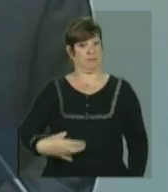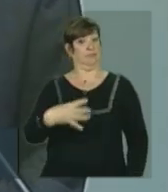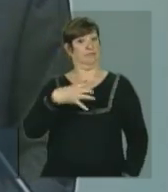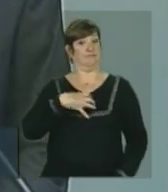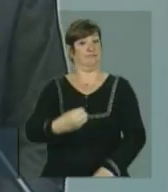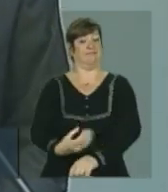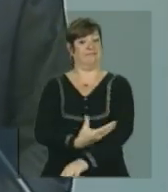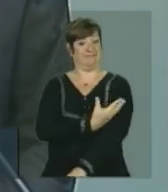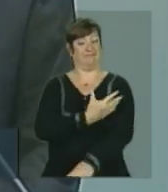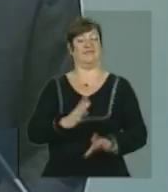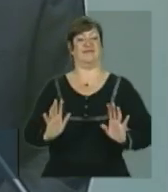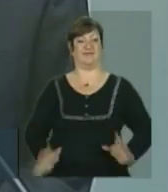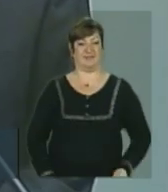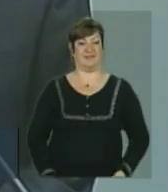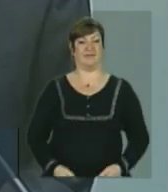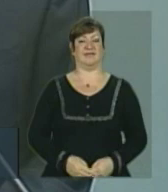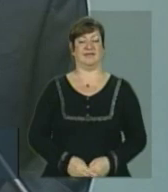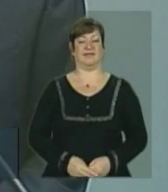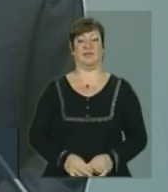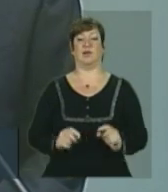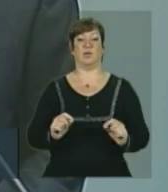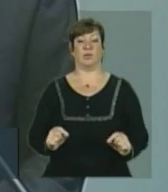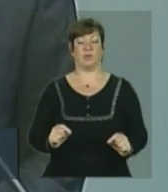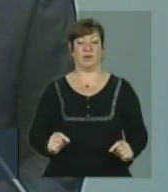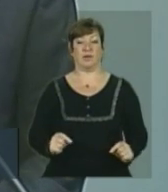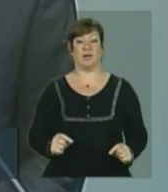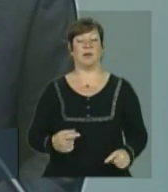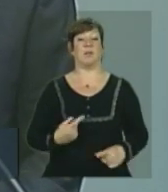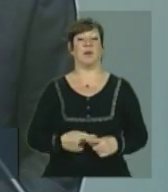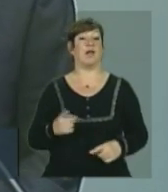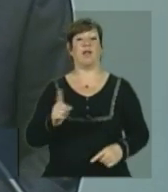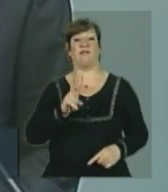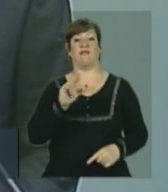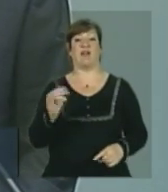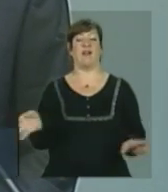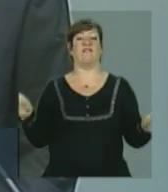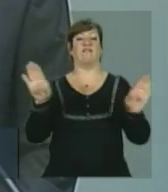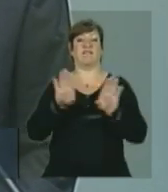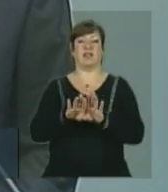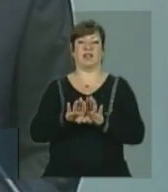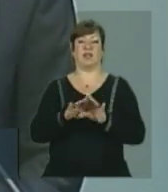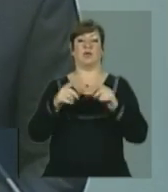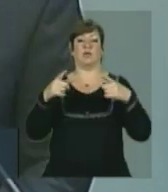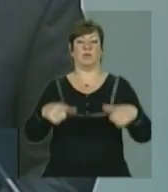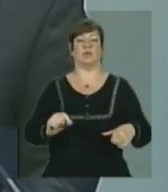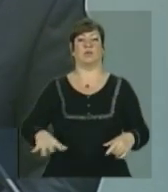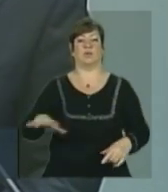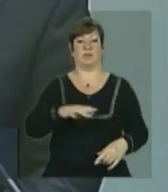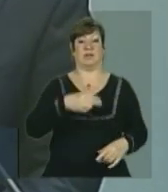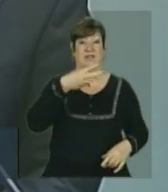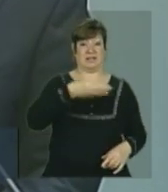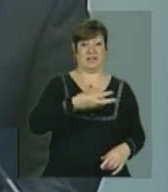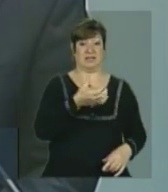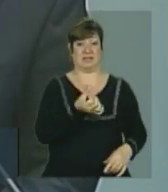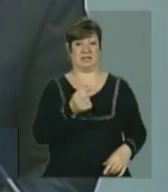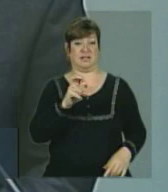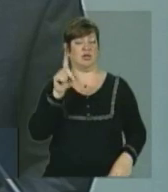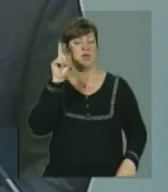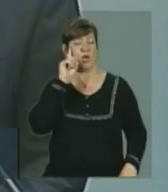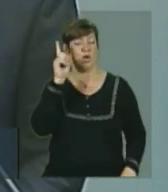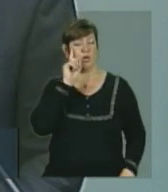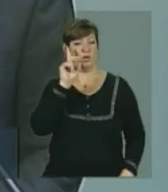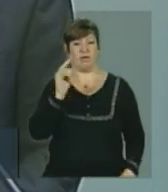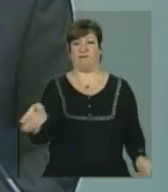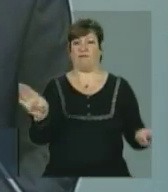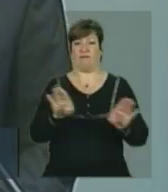sensibilizou, que é o não fechamento do equipamento os 365 dias do ano.